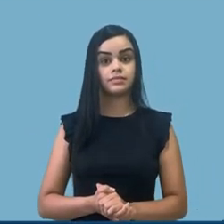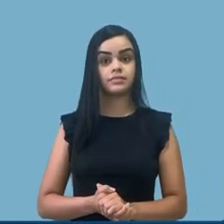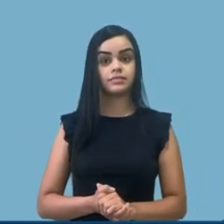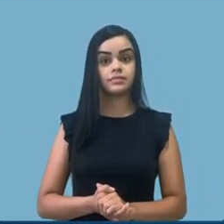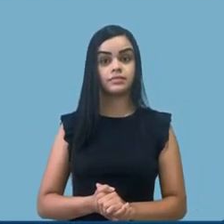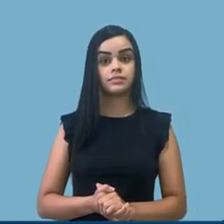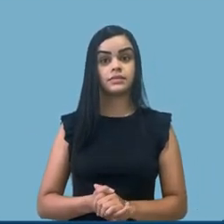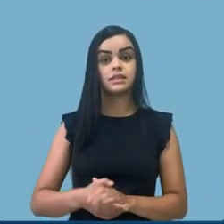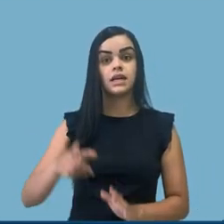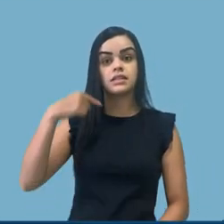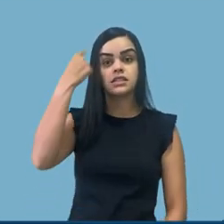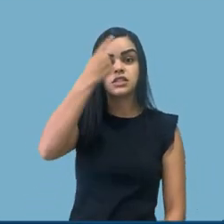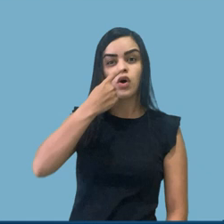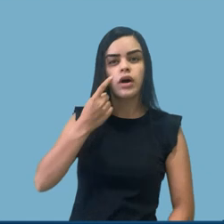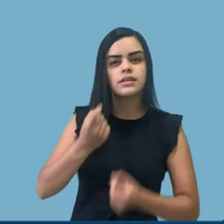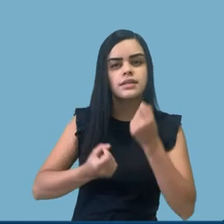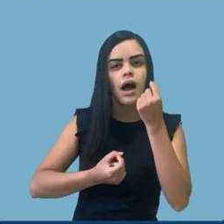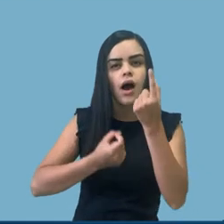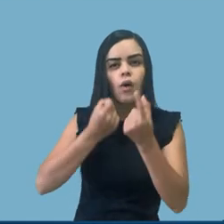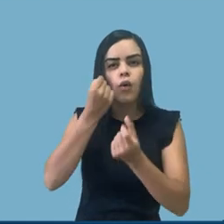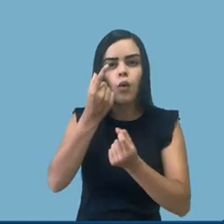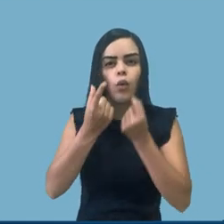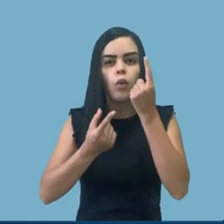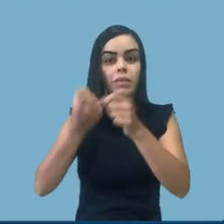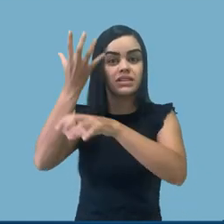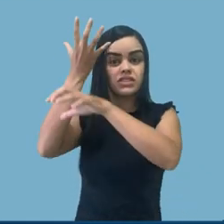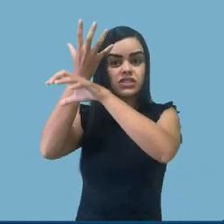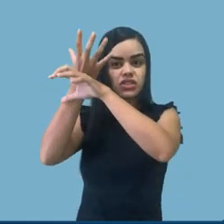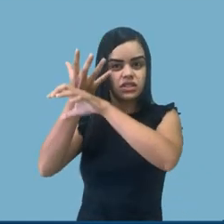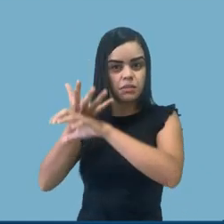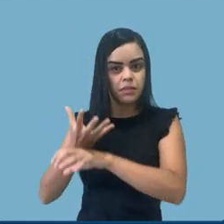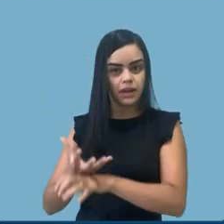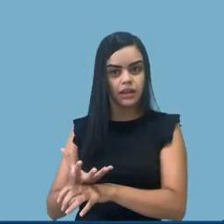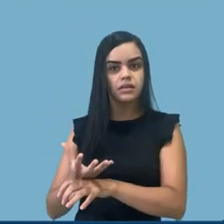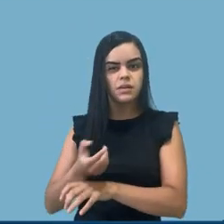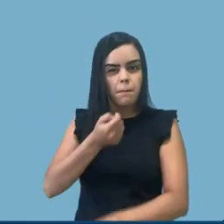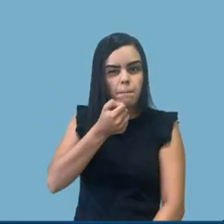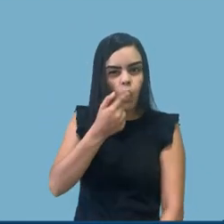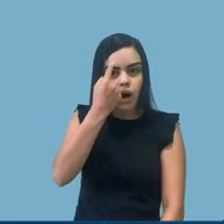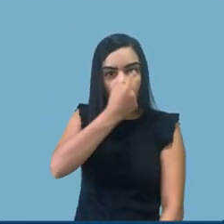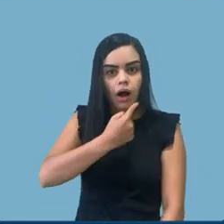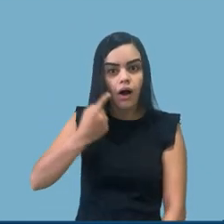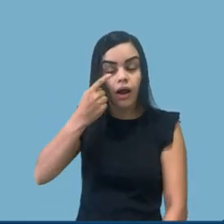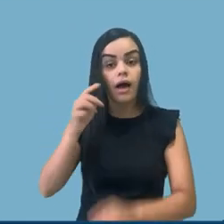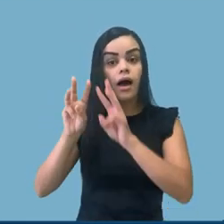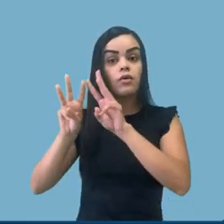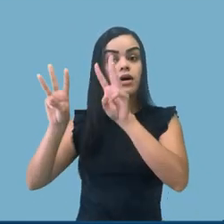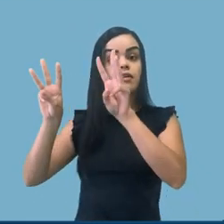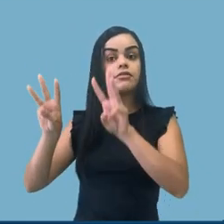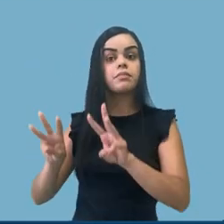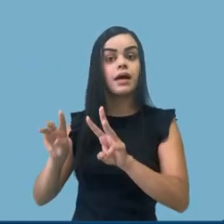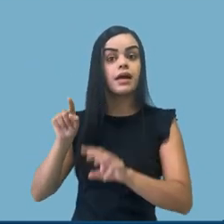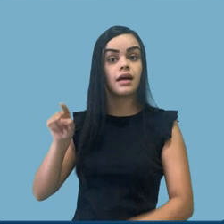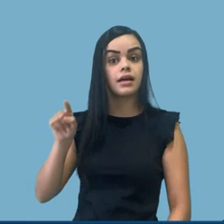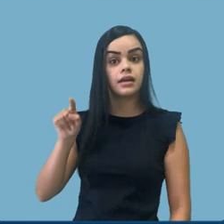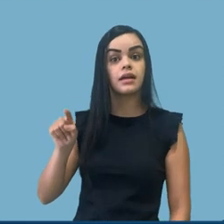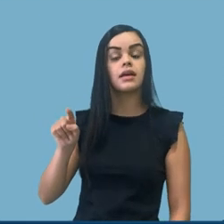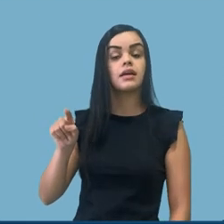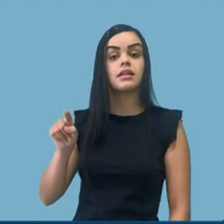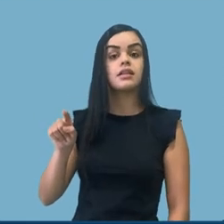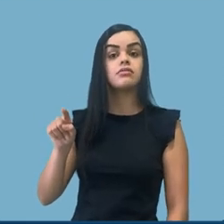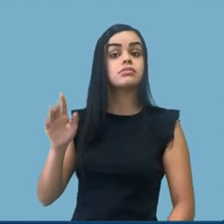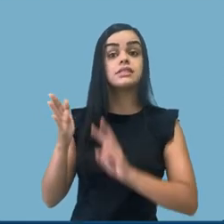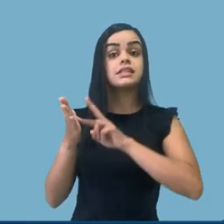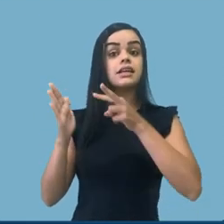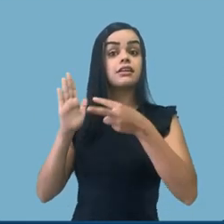com o cargo horário abaixo em todo o ano letivo 2020, a resolução estabelece também que a UFPR não vai contabilizar o ano letivo 2020